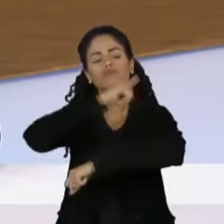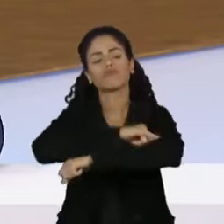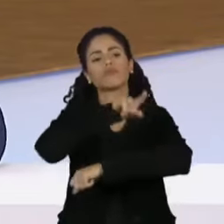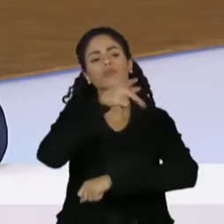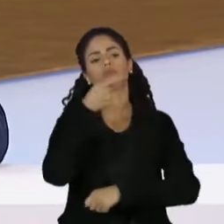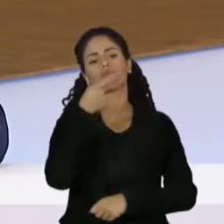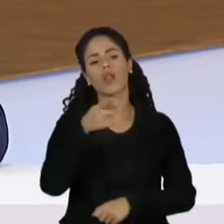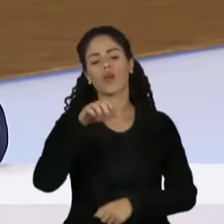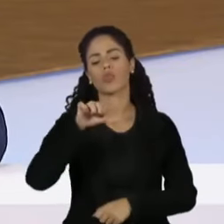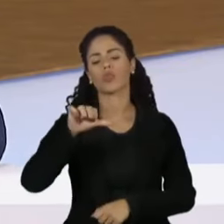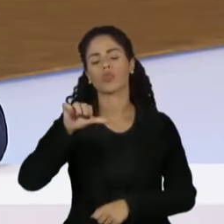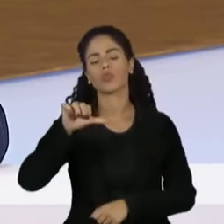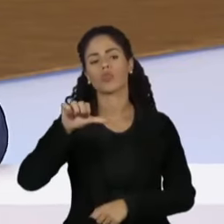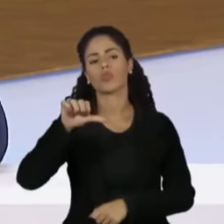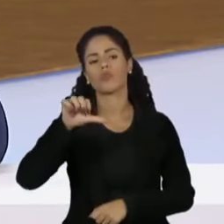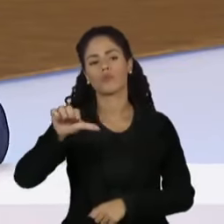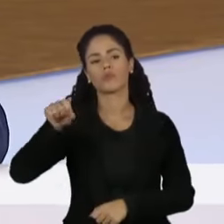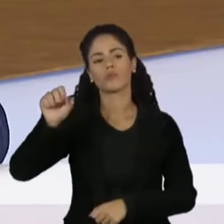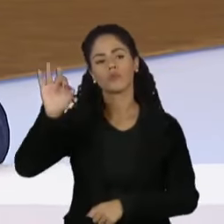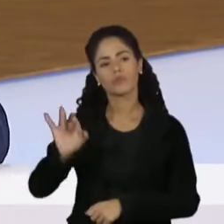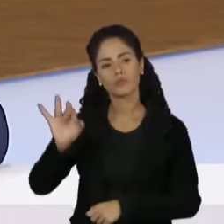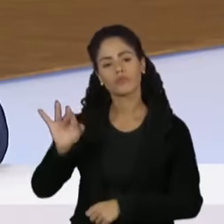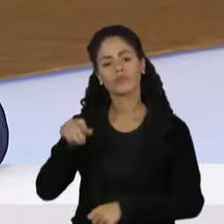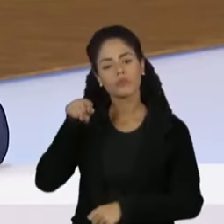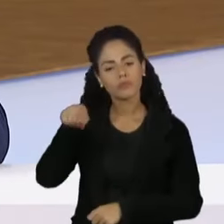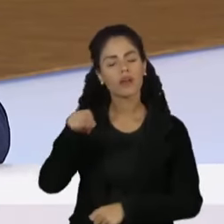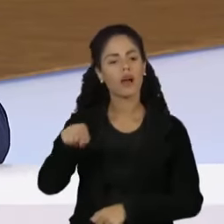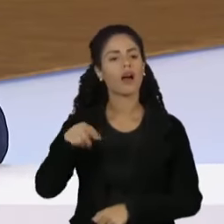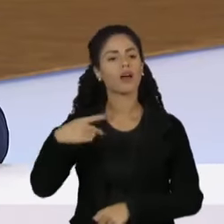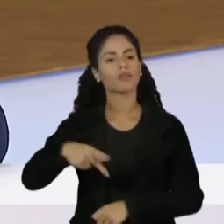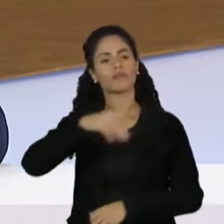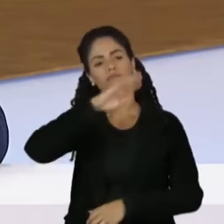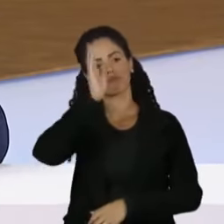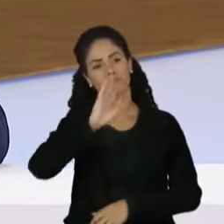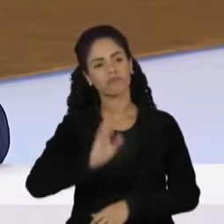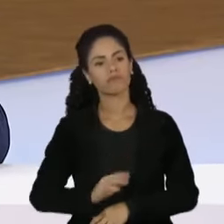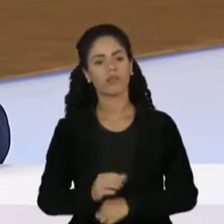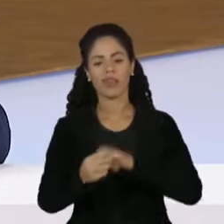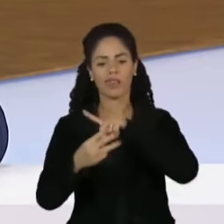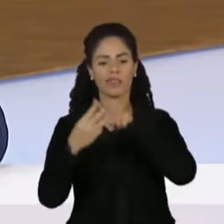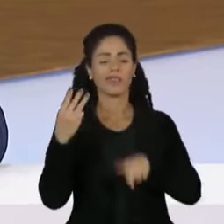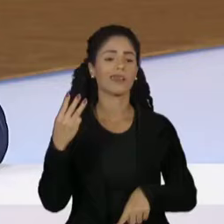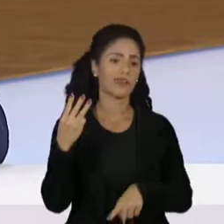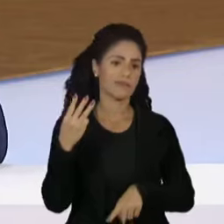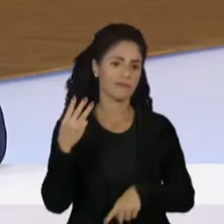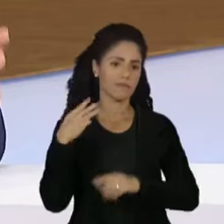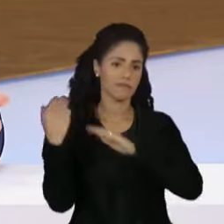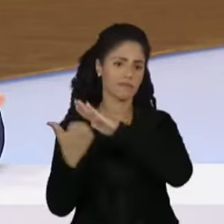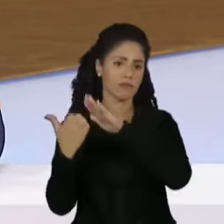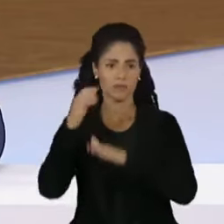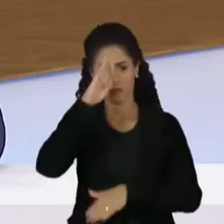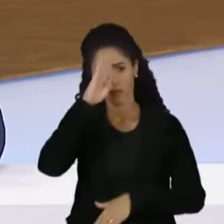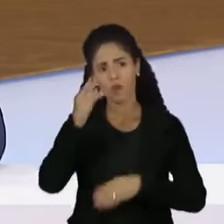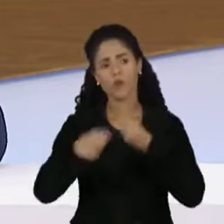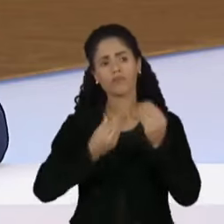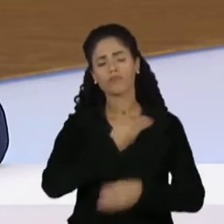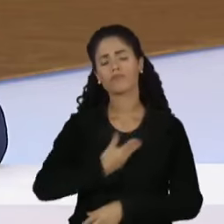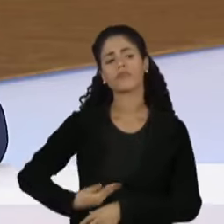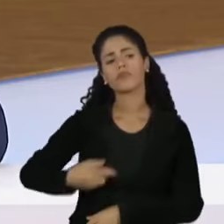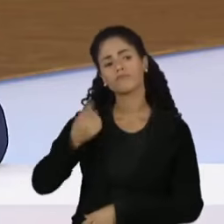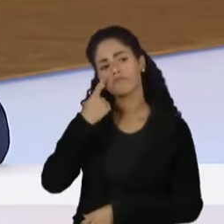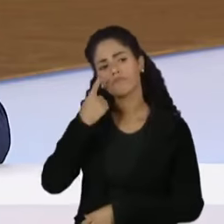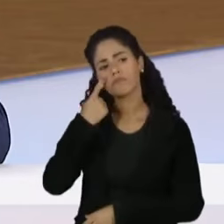citou, 98% do mercado brasileiro é concentrado em três empresas. Então, eu queria entender como é que o governo vê isso